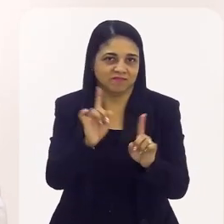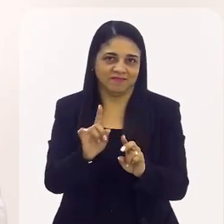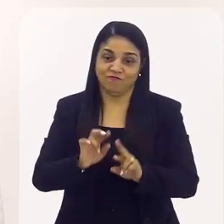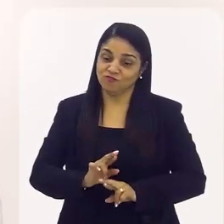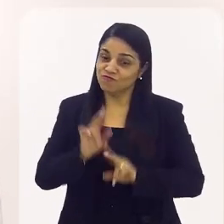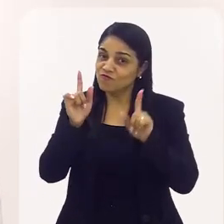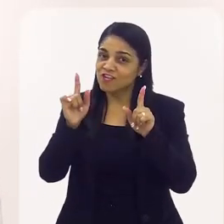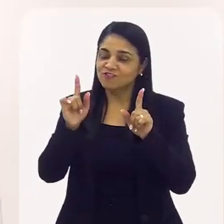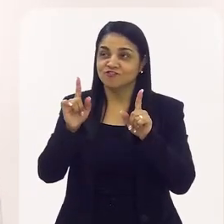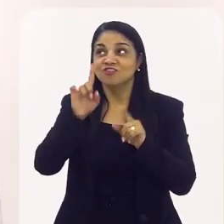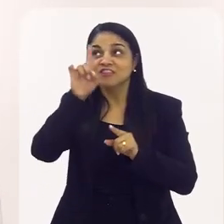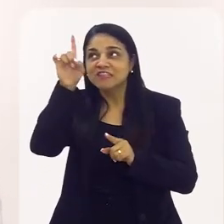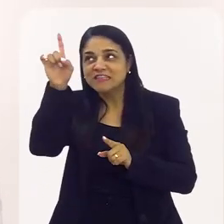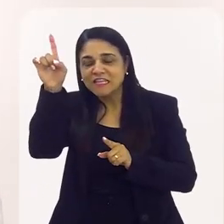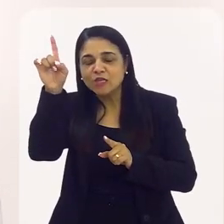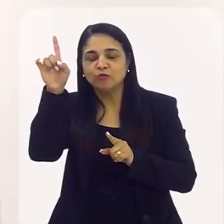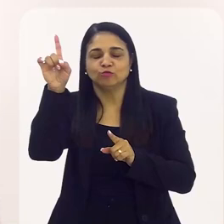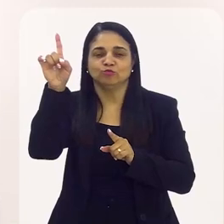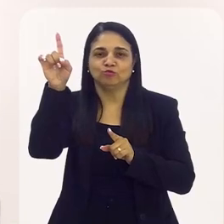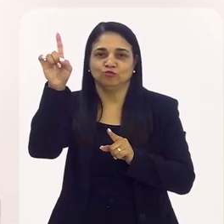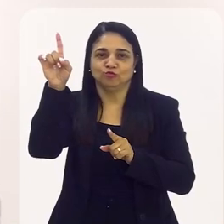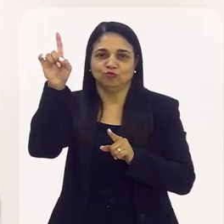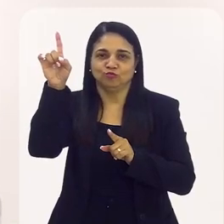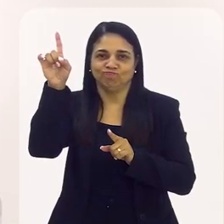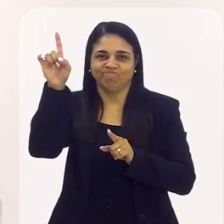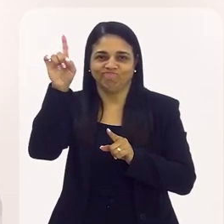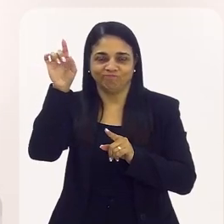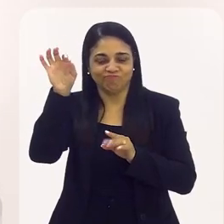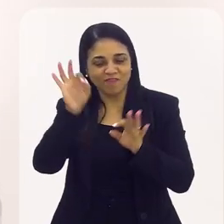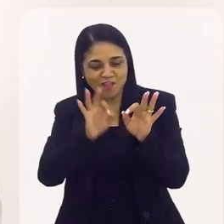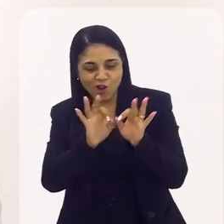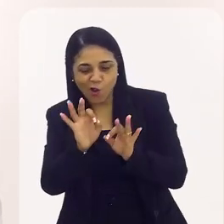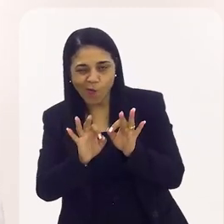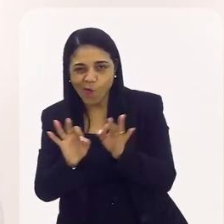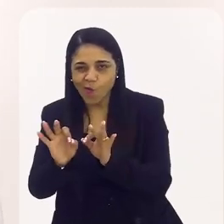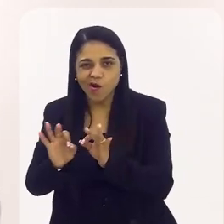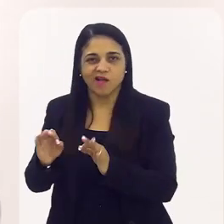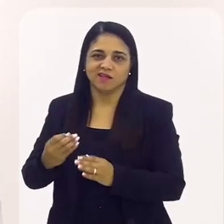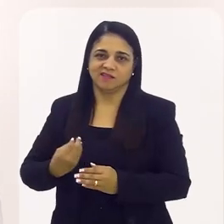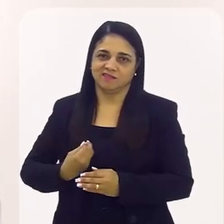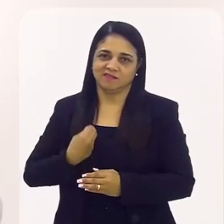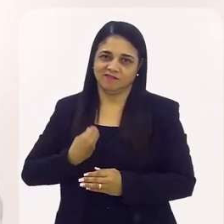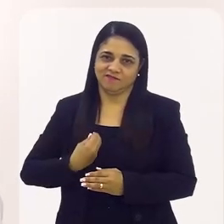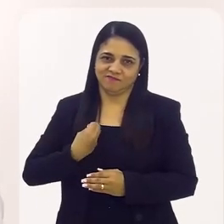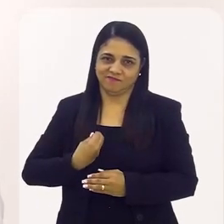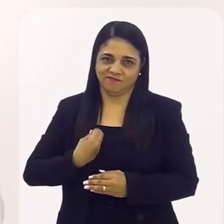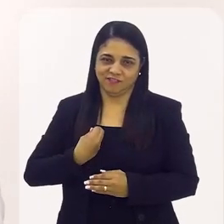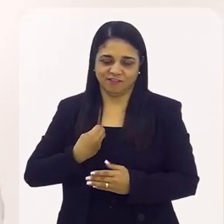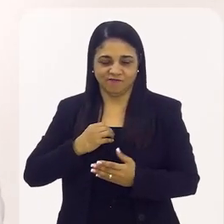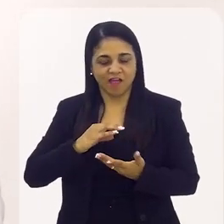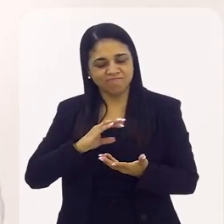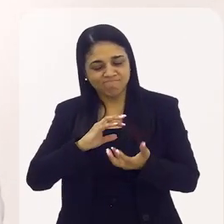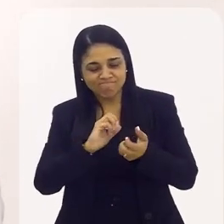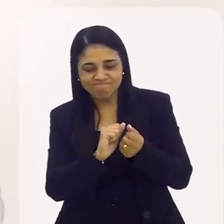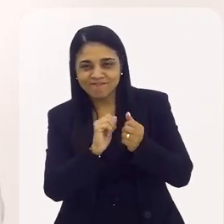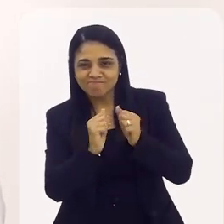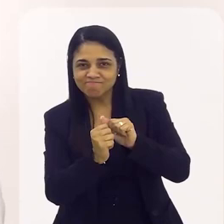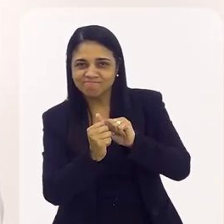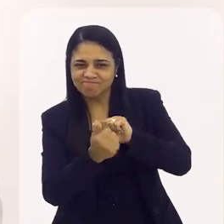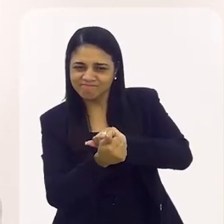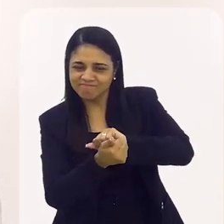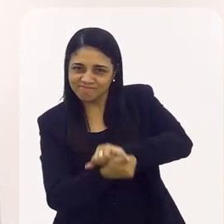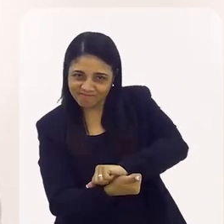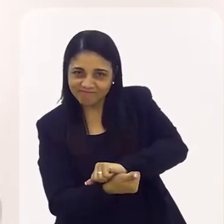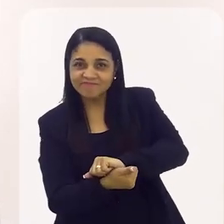por acaso, nada é por acaso. Tudo é por aquele arquiteto que nós temos lá em cima e que ele vai moldando da forma